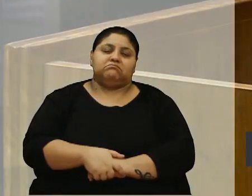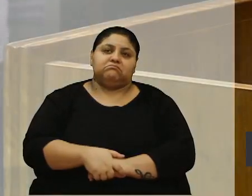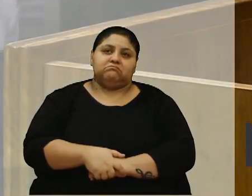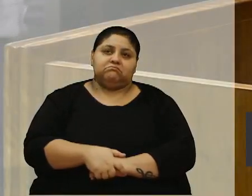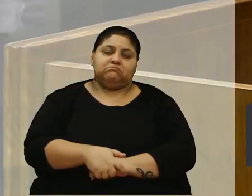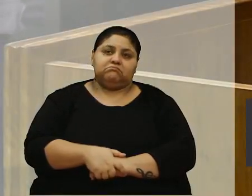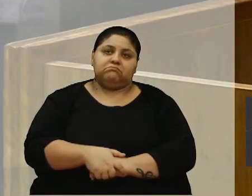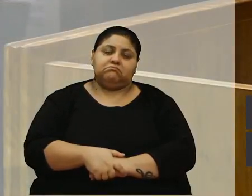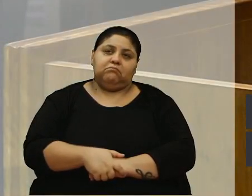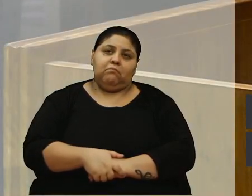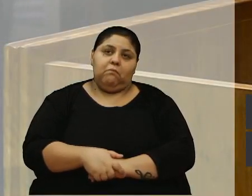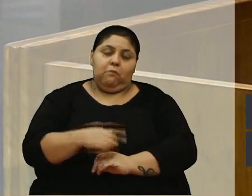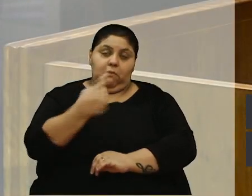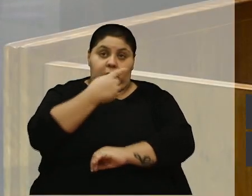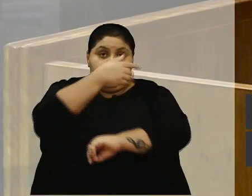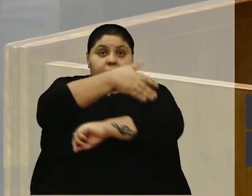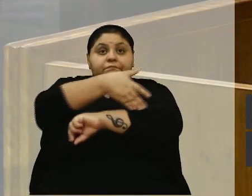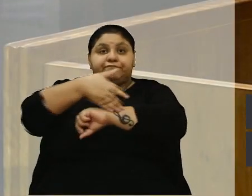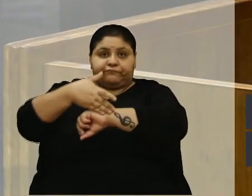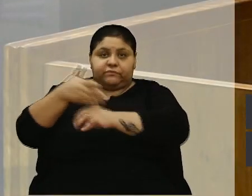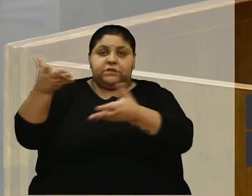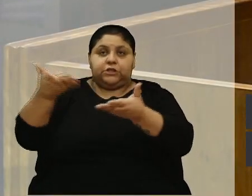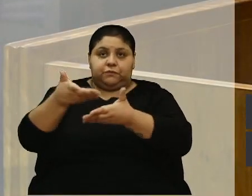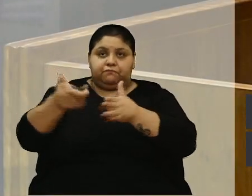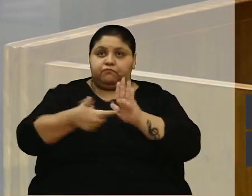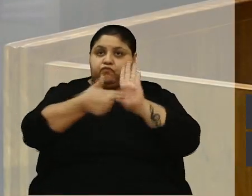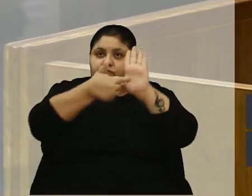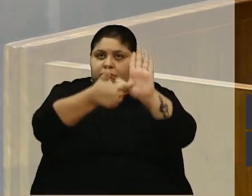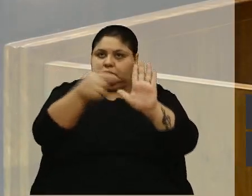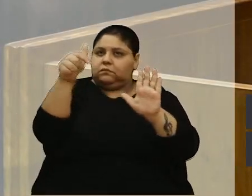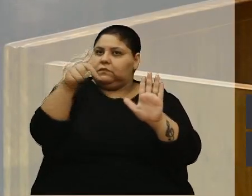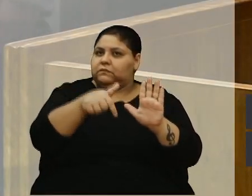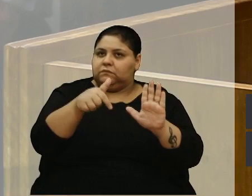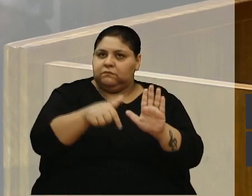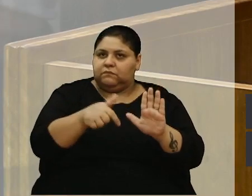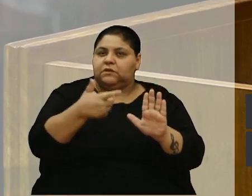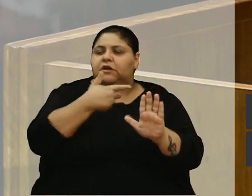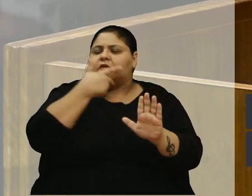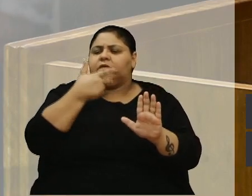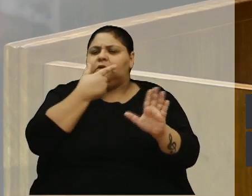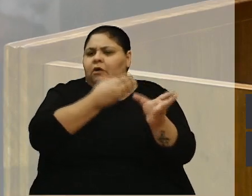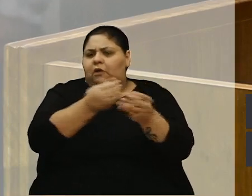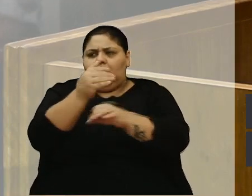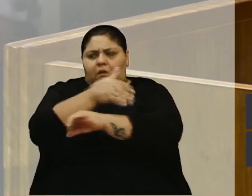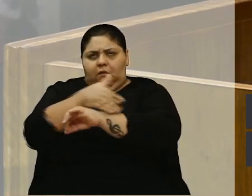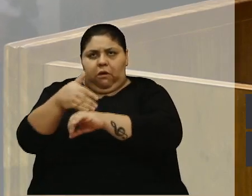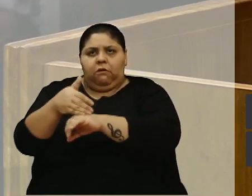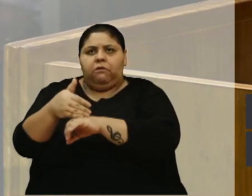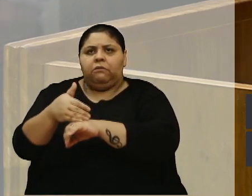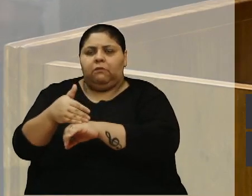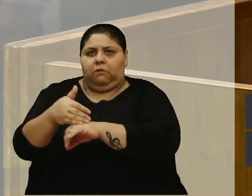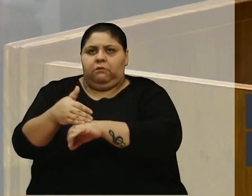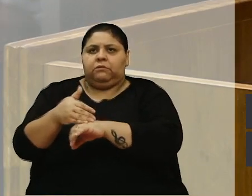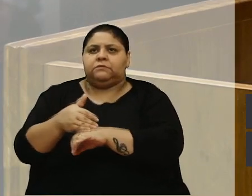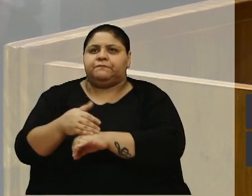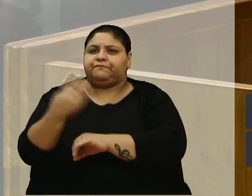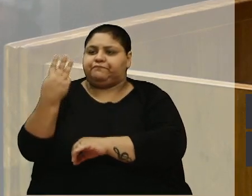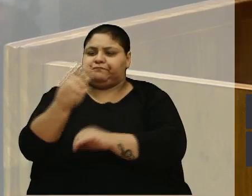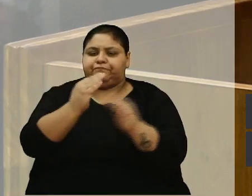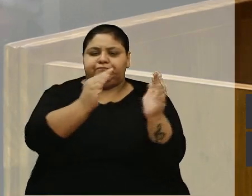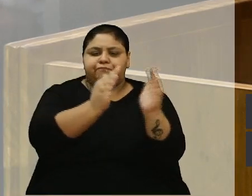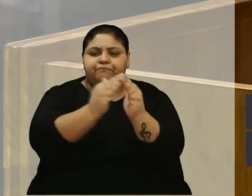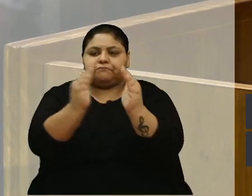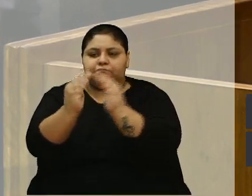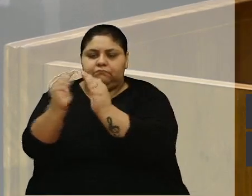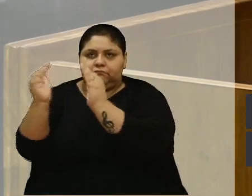Essa rua, eu já havia mostrado aqui, já se falou várias vezes, estas três casas